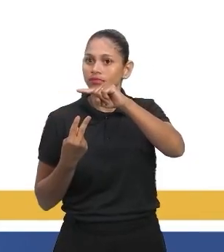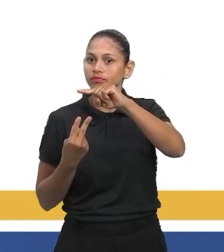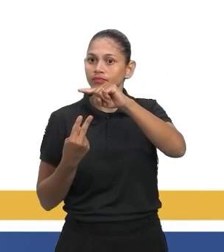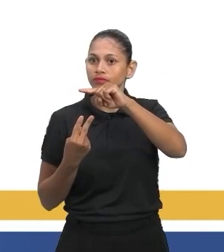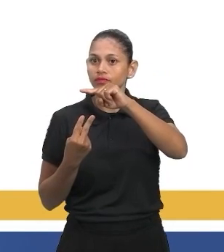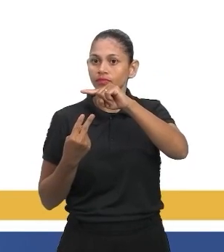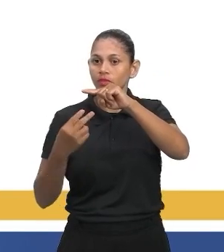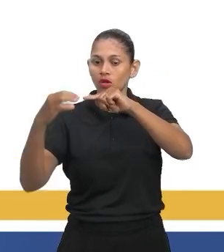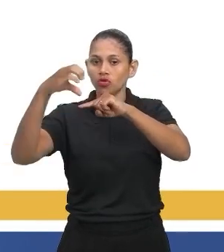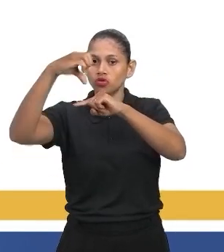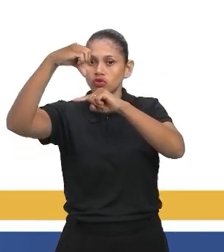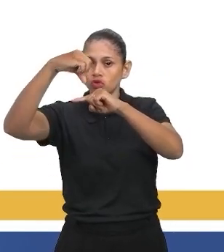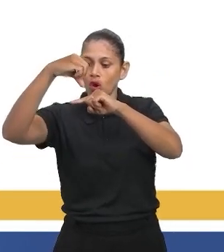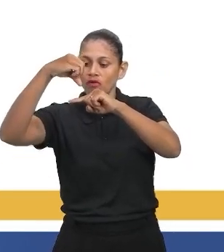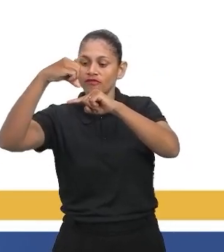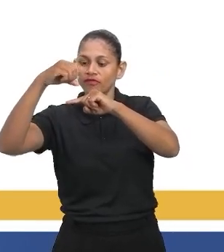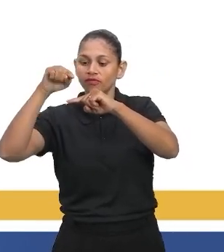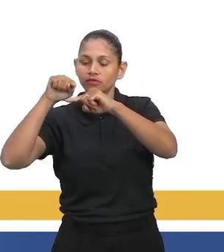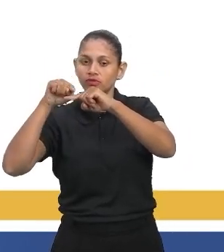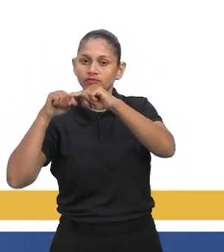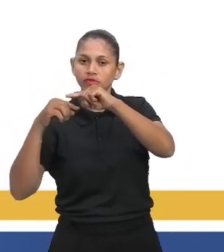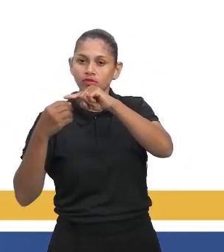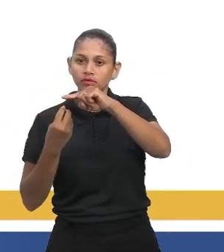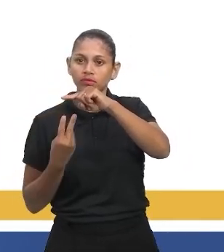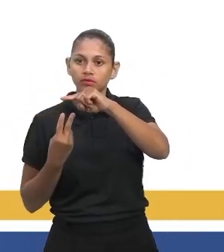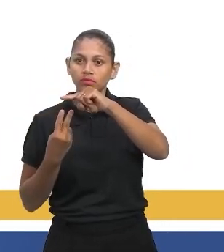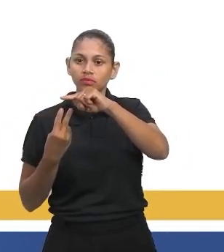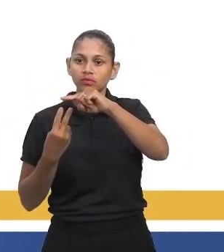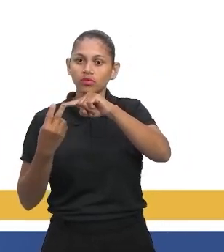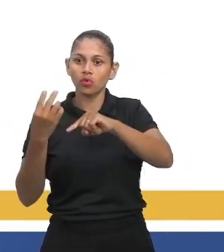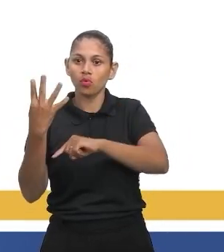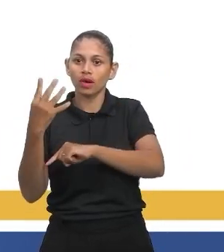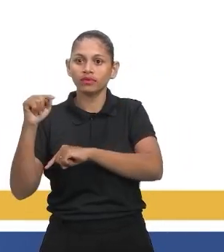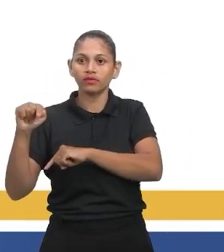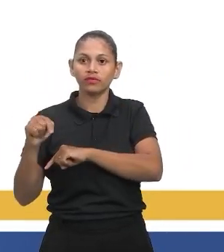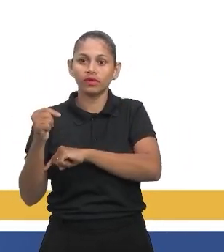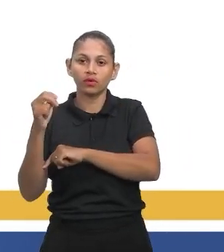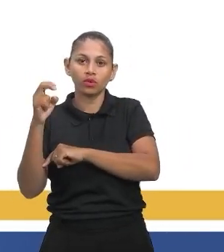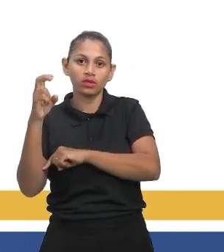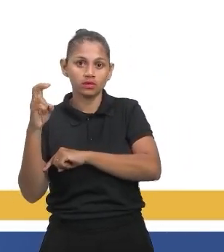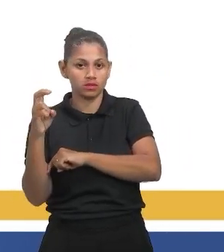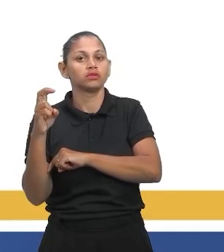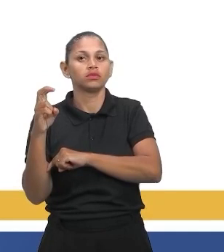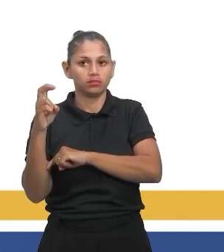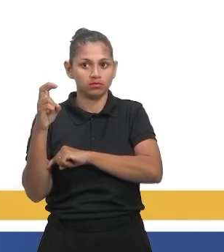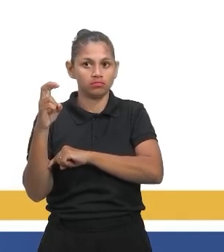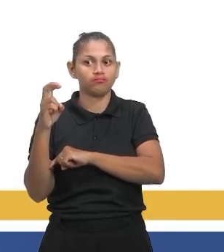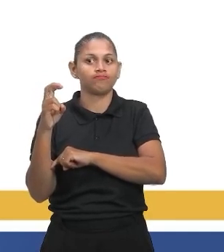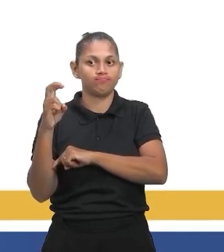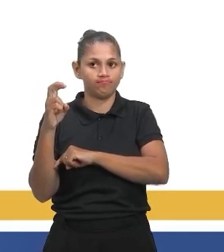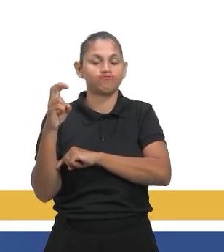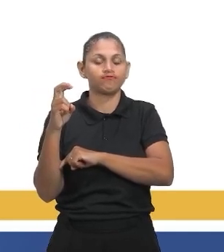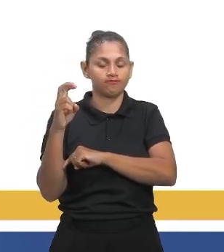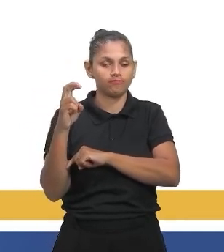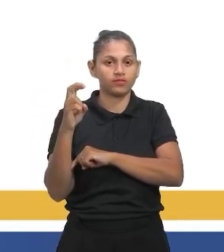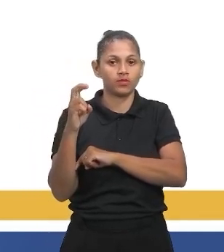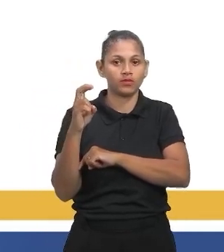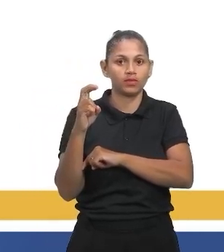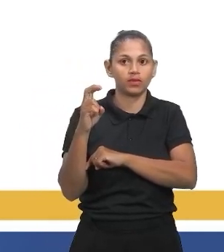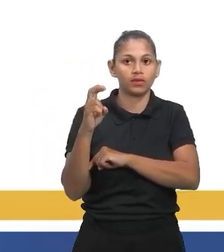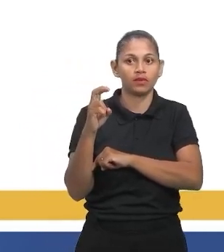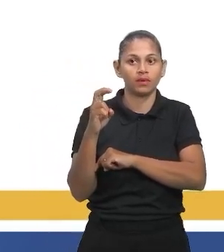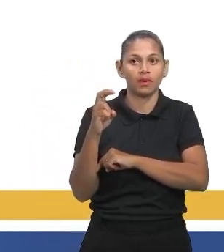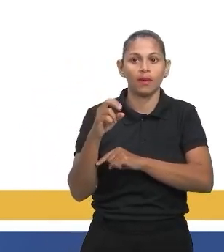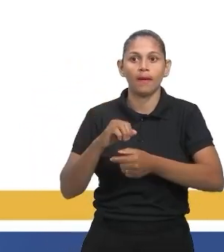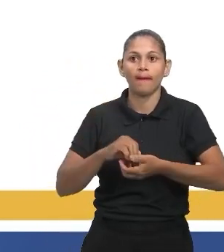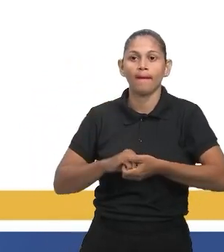Dividido por 2, 4,5. Então, eu tenho uma média, 4,7. Eu tenho uma moda, que é 6. E tenho uma mediana,